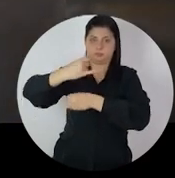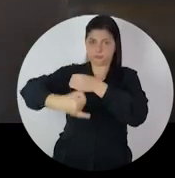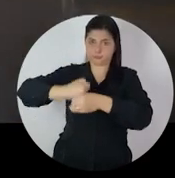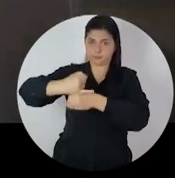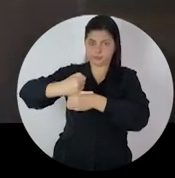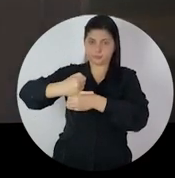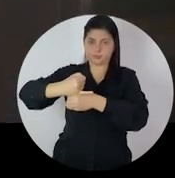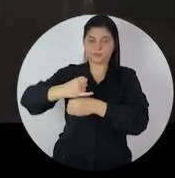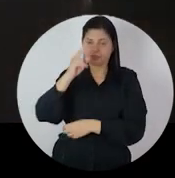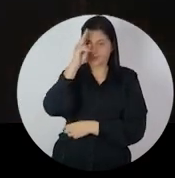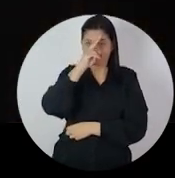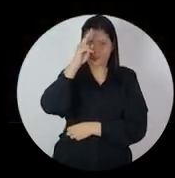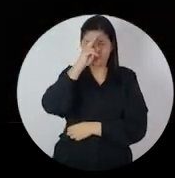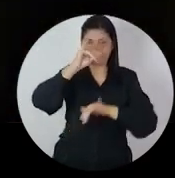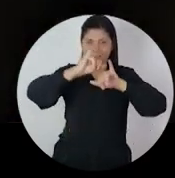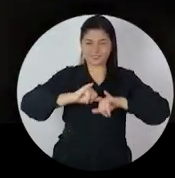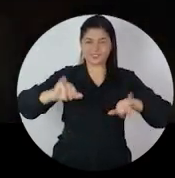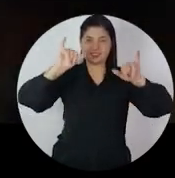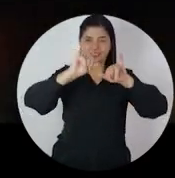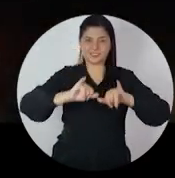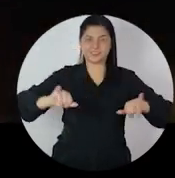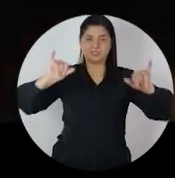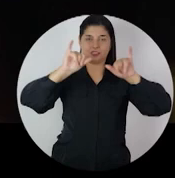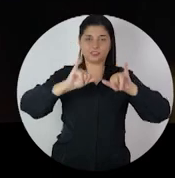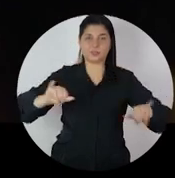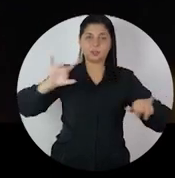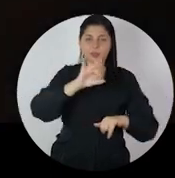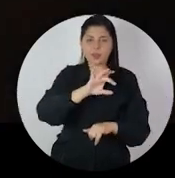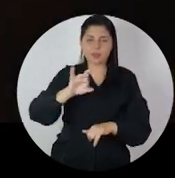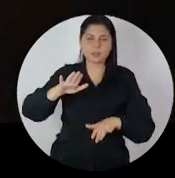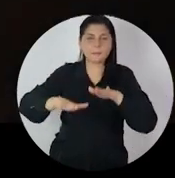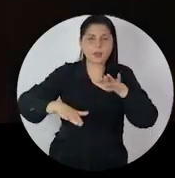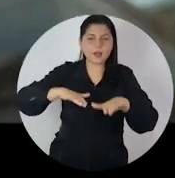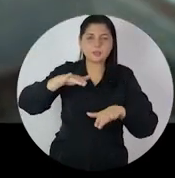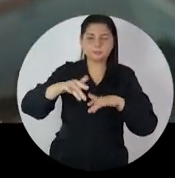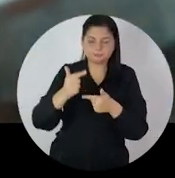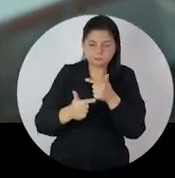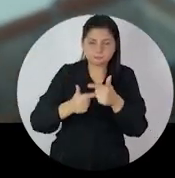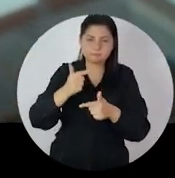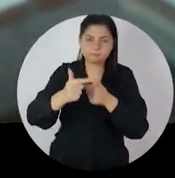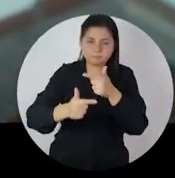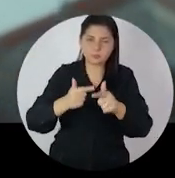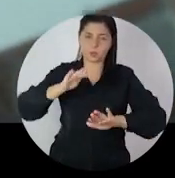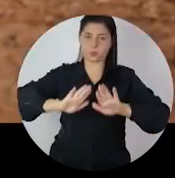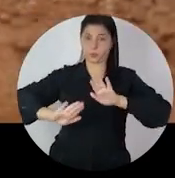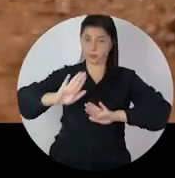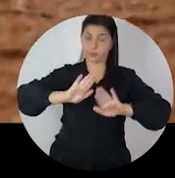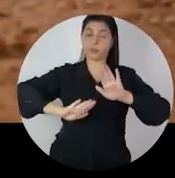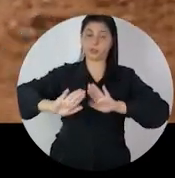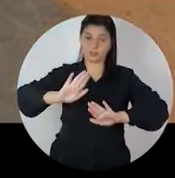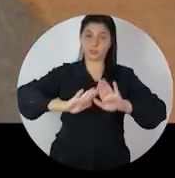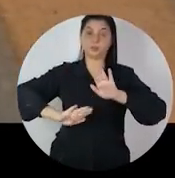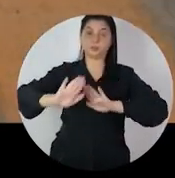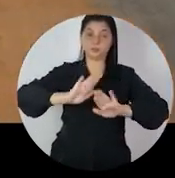e três anos de internet. Vale lembrar Cada passo que ele deu foi com